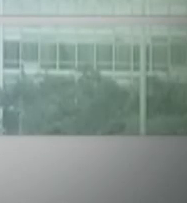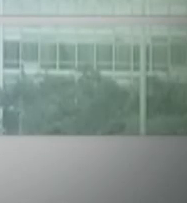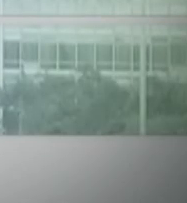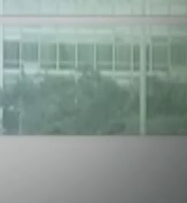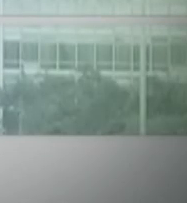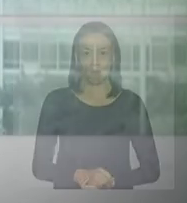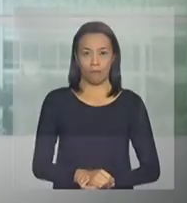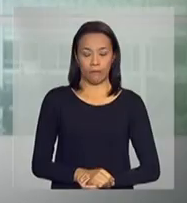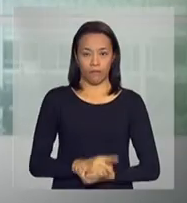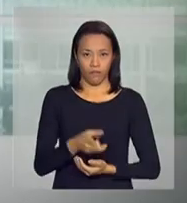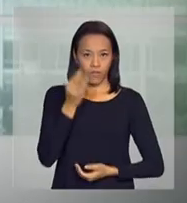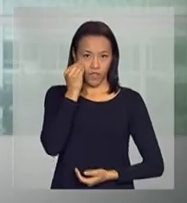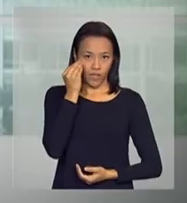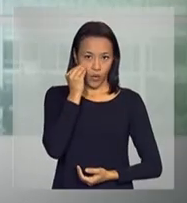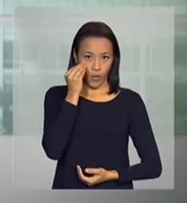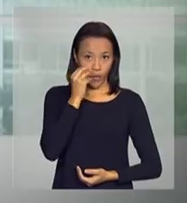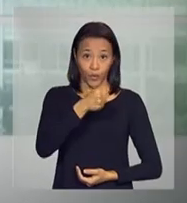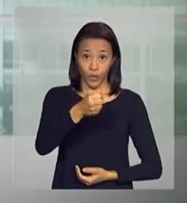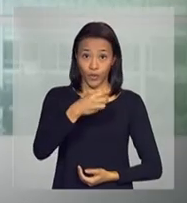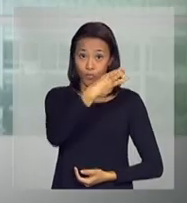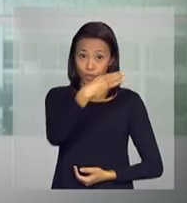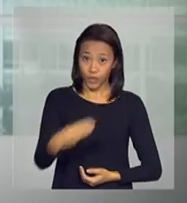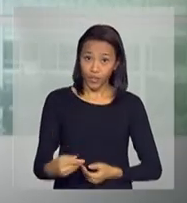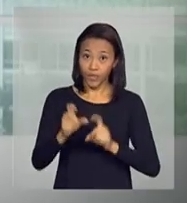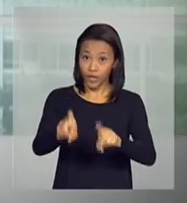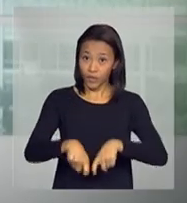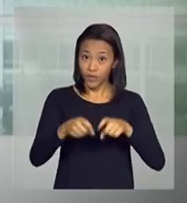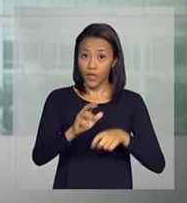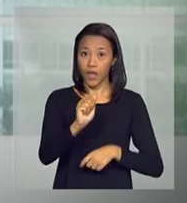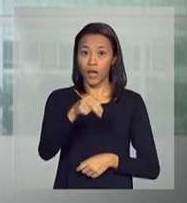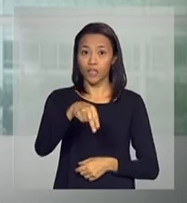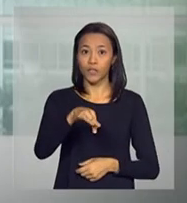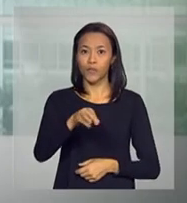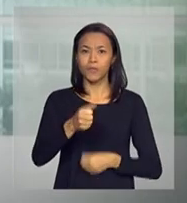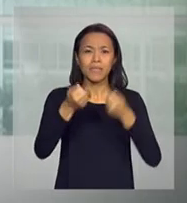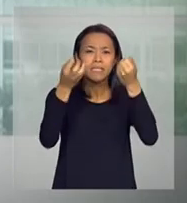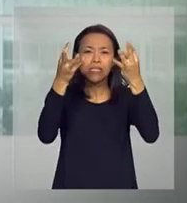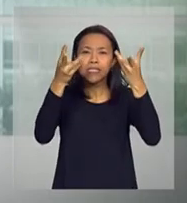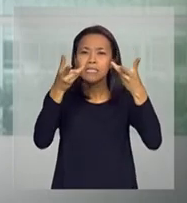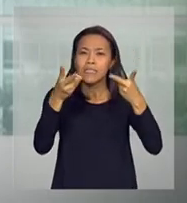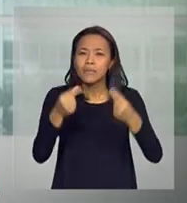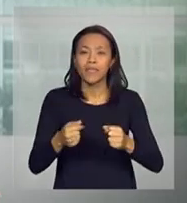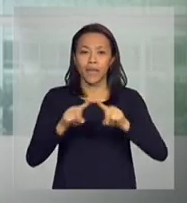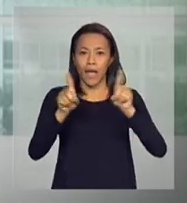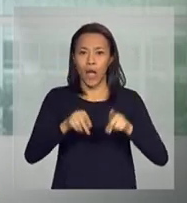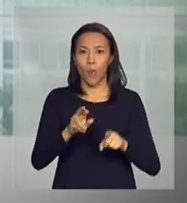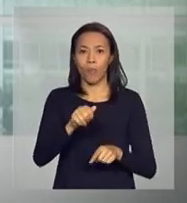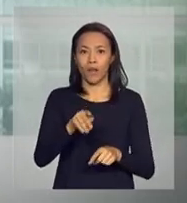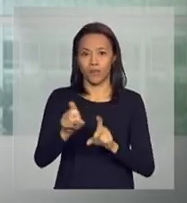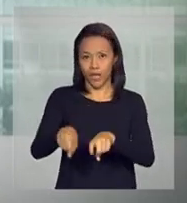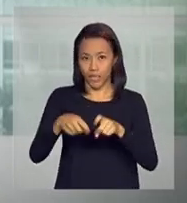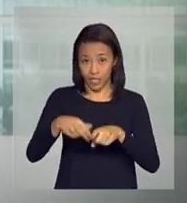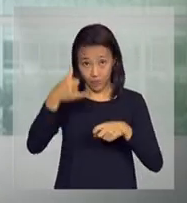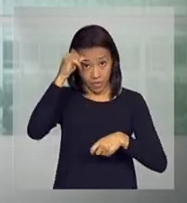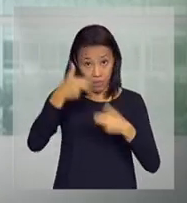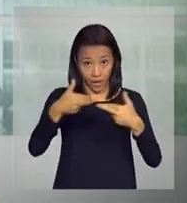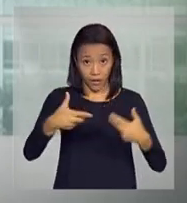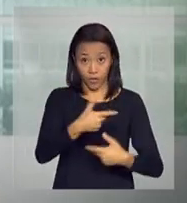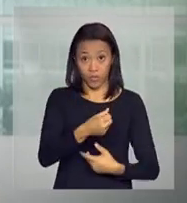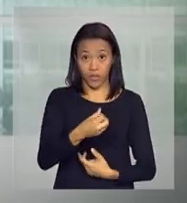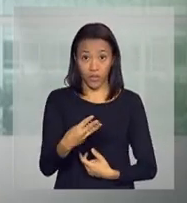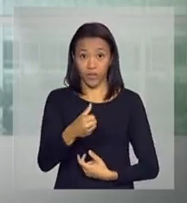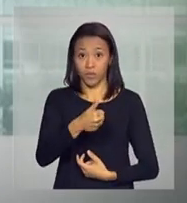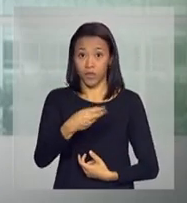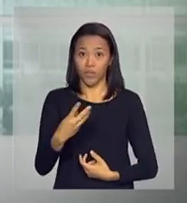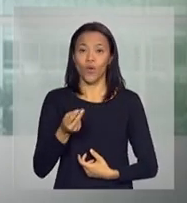Você acompanhou a coletiva do ministro da Agricultura, Antônio Andrade, para detalhar o Plano Agrícola e Pecuário 2013-2014.